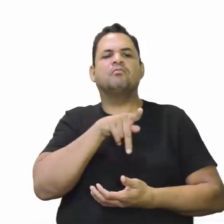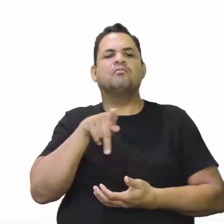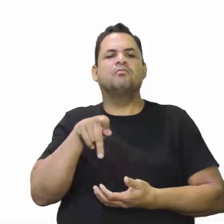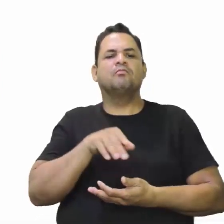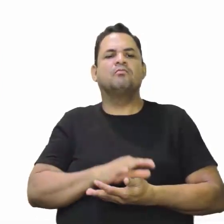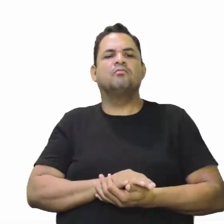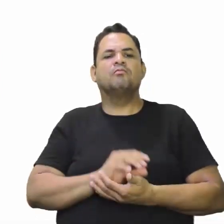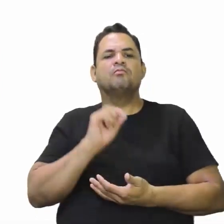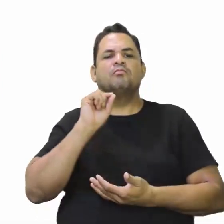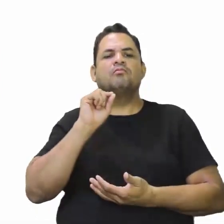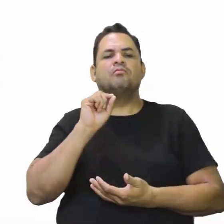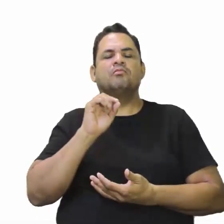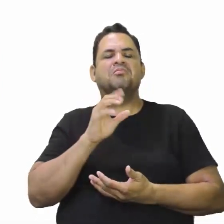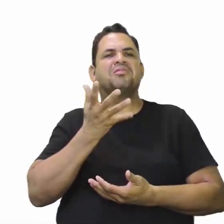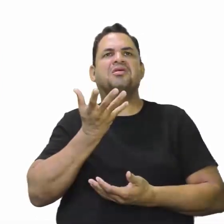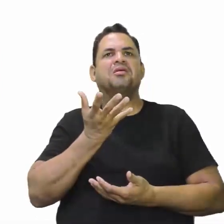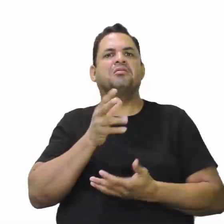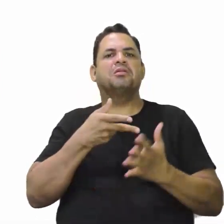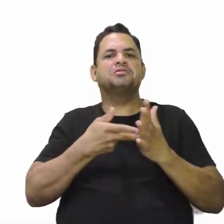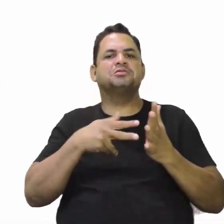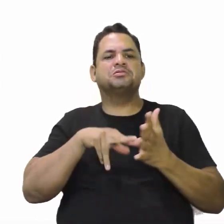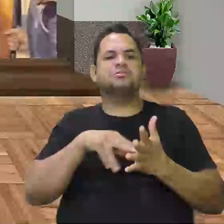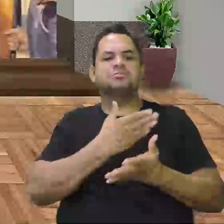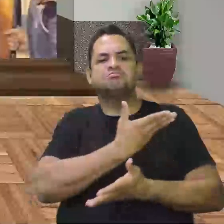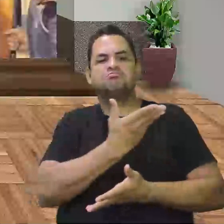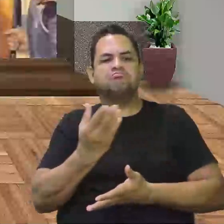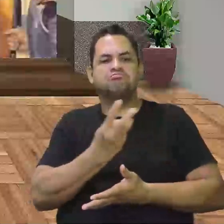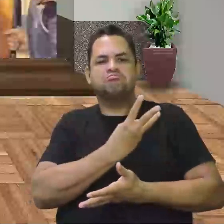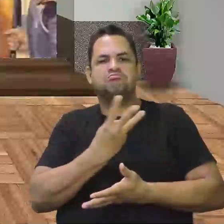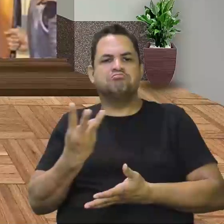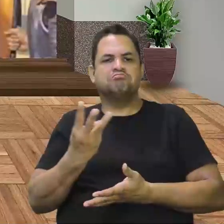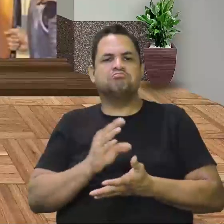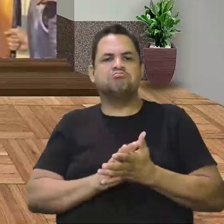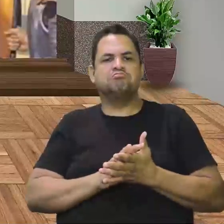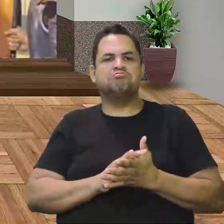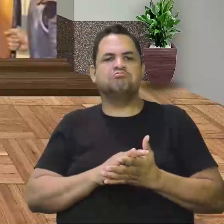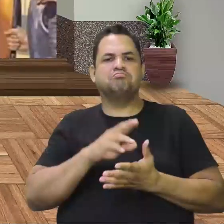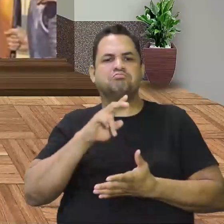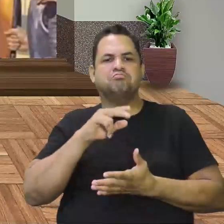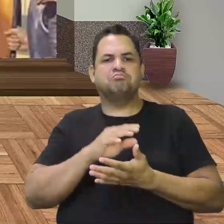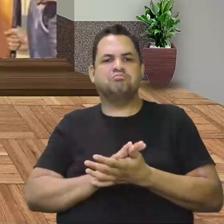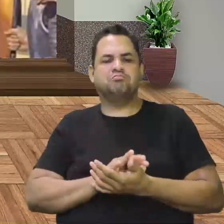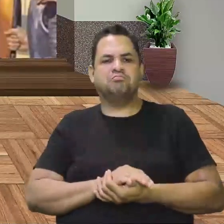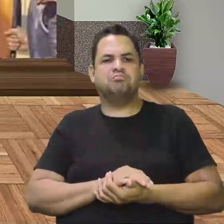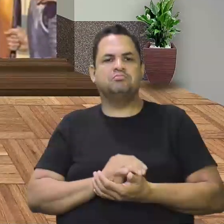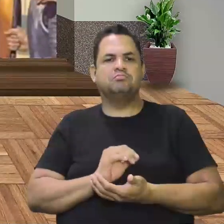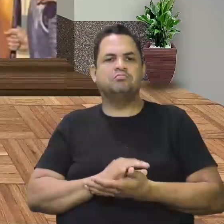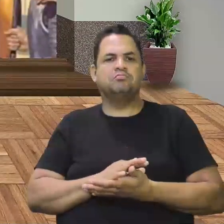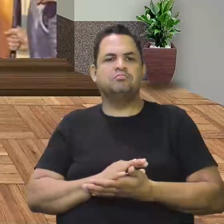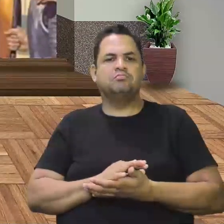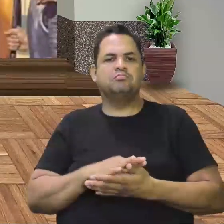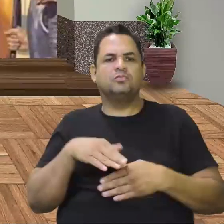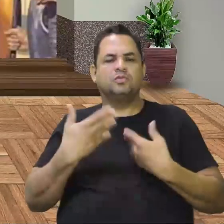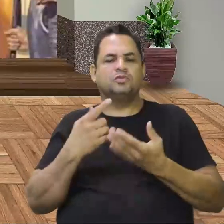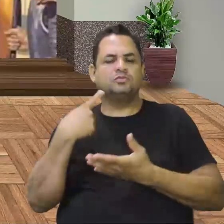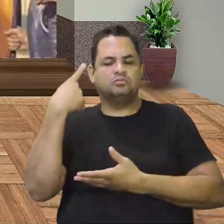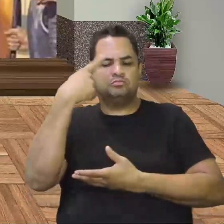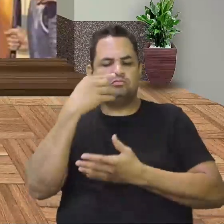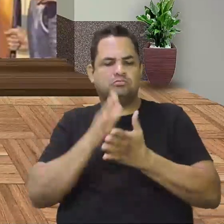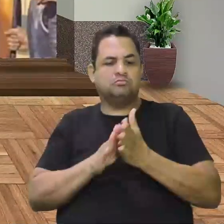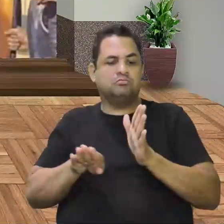o que você quer dizer quando você fala sobre pólvora, doença e cavalo? Quando os espanhóis chegam aqui,